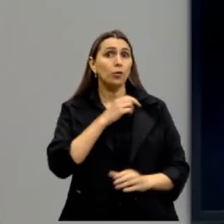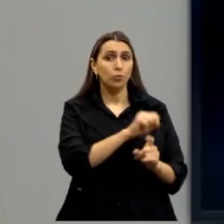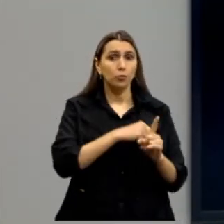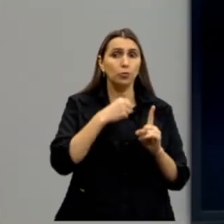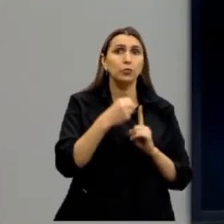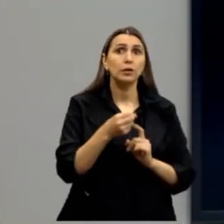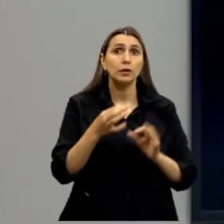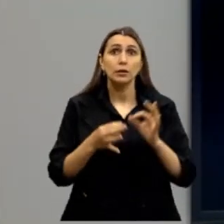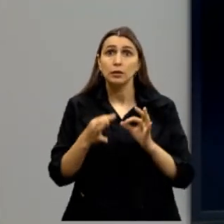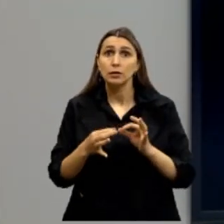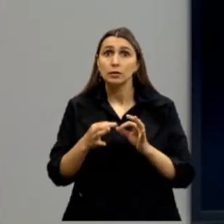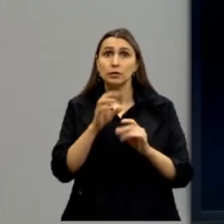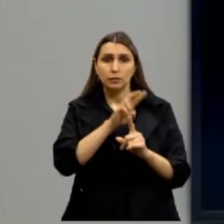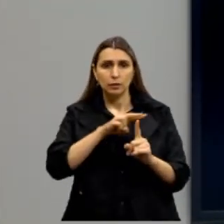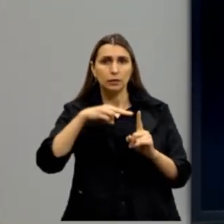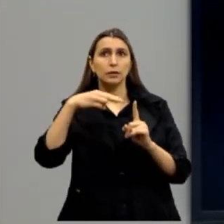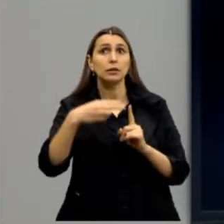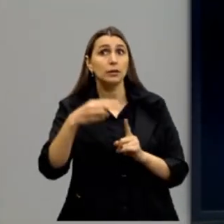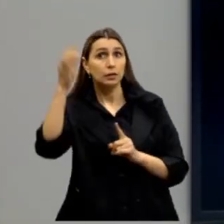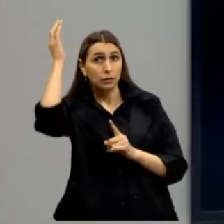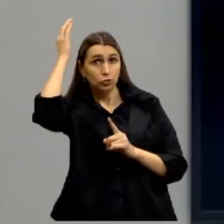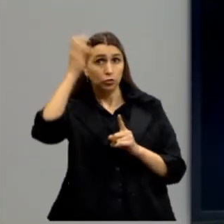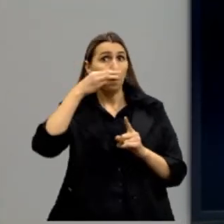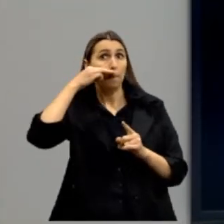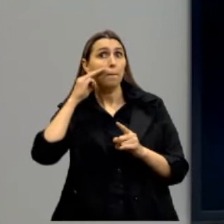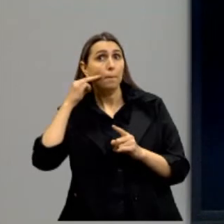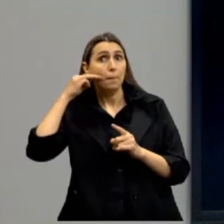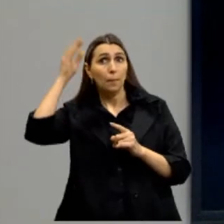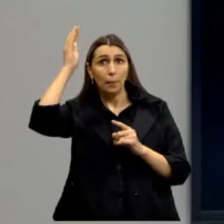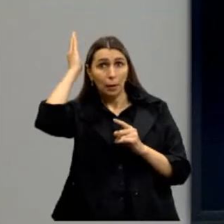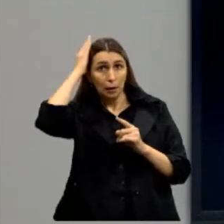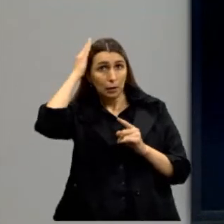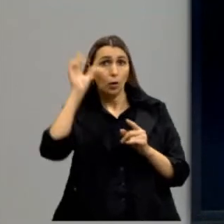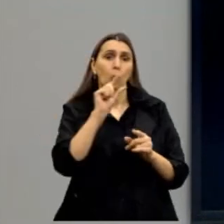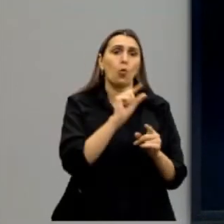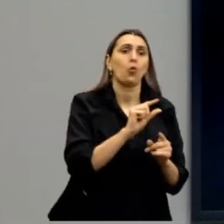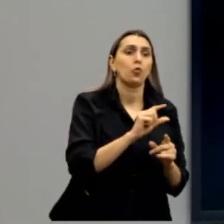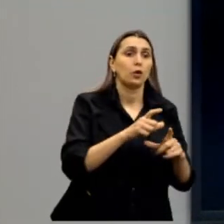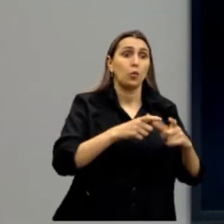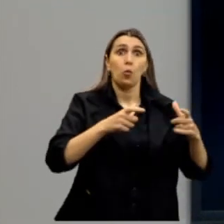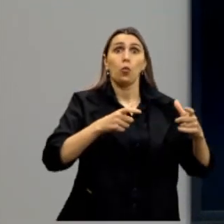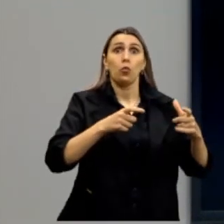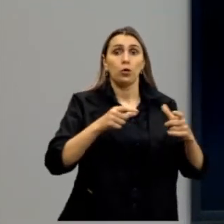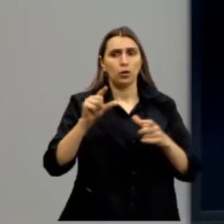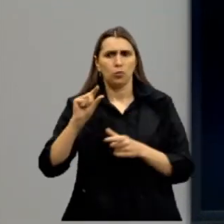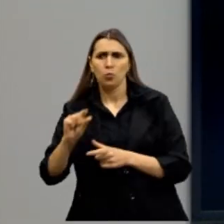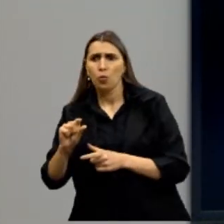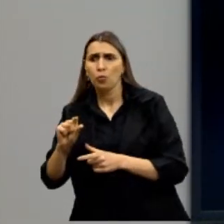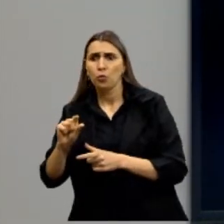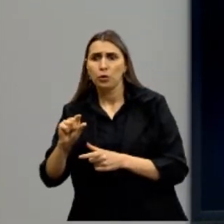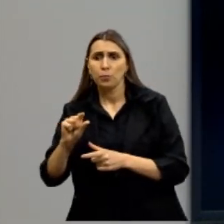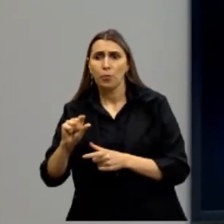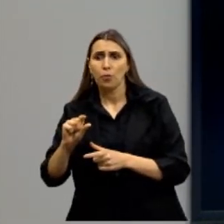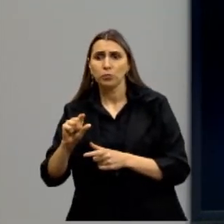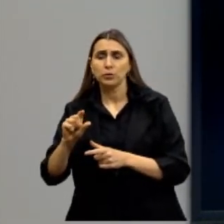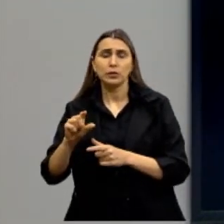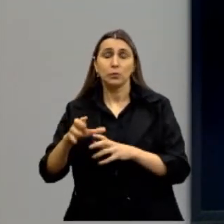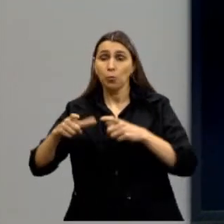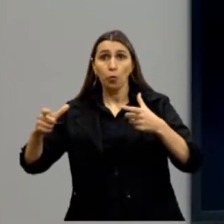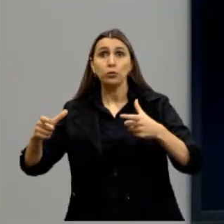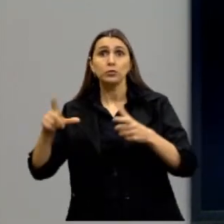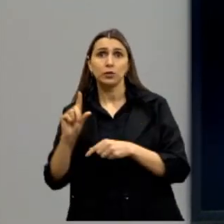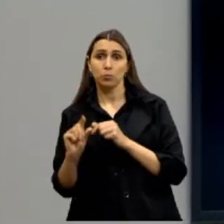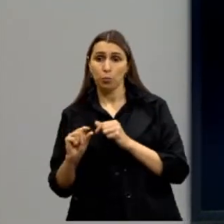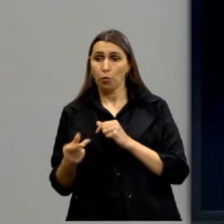sociedade justa, na visão de Marx e Engels, é que poucos tenham muitos e muitos tenham poucos. Mas isso não foi somente